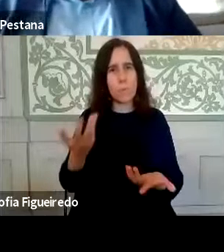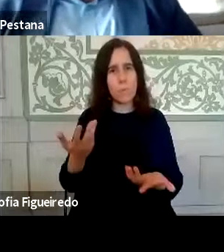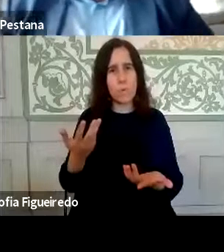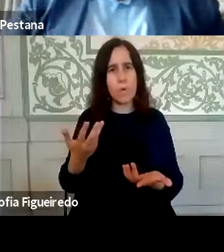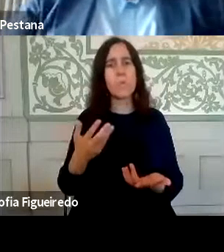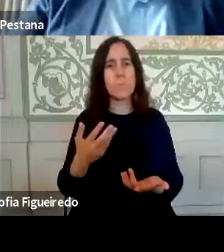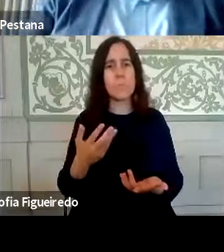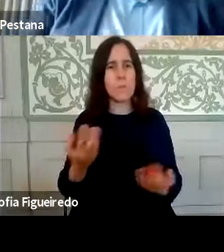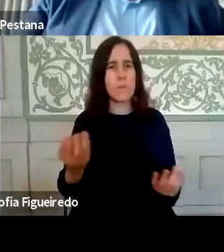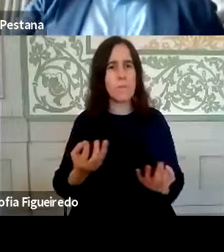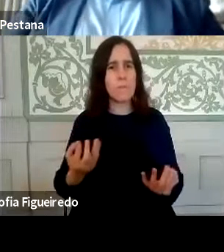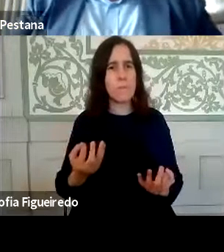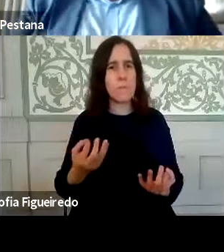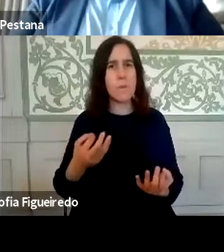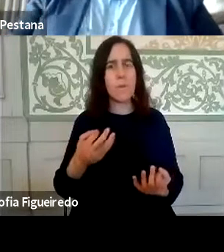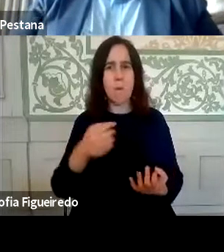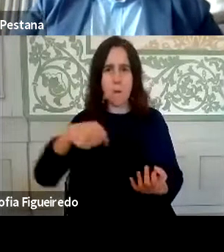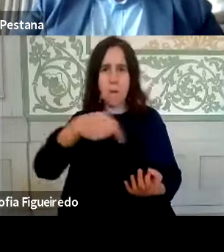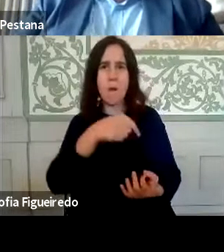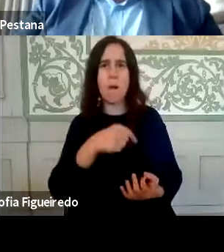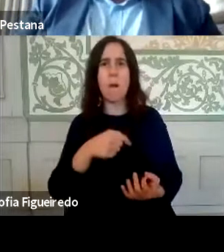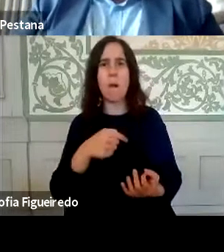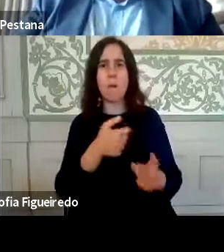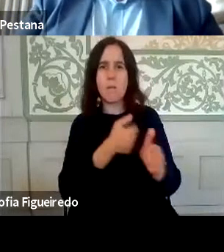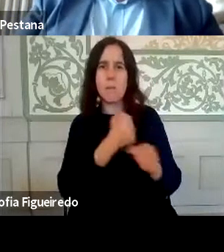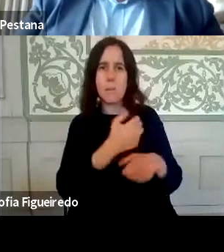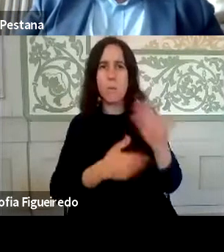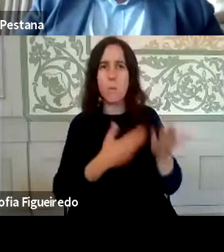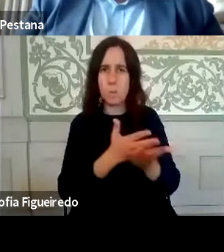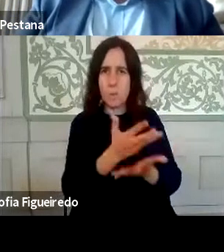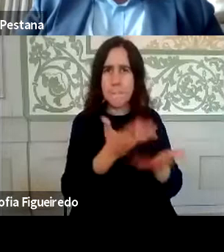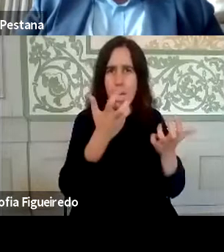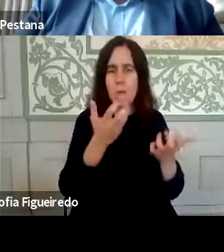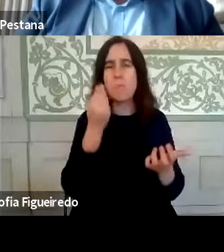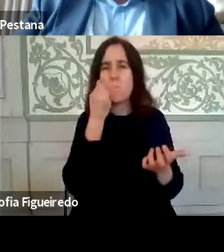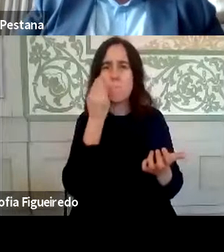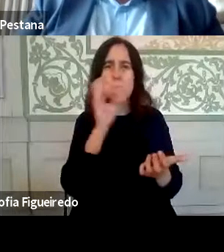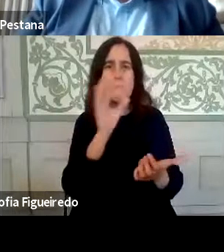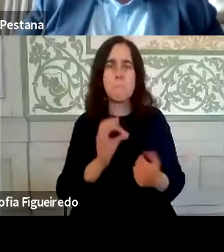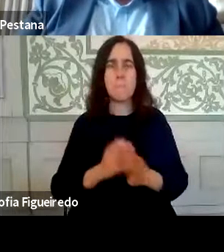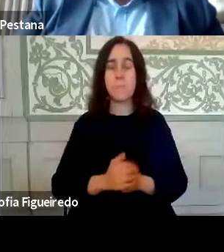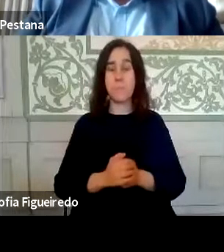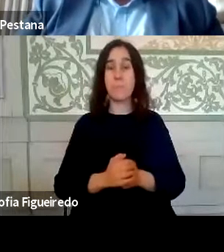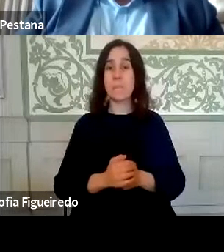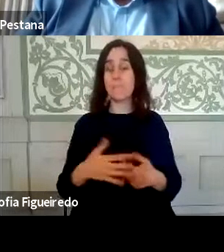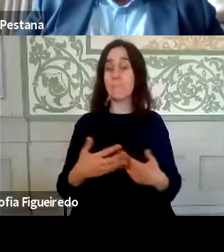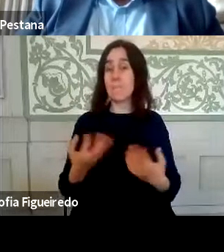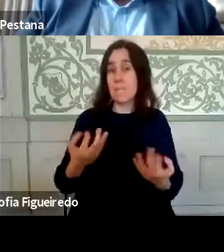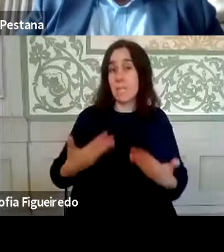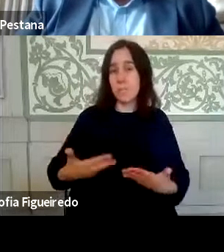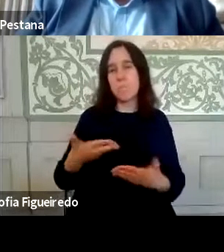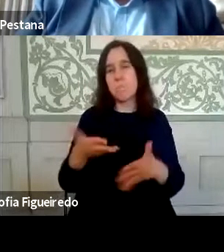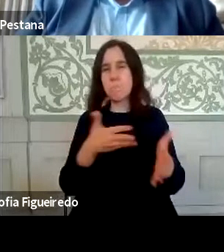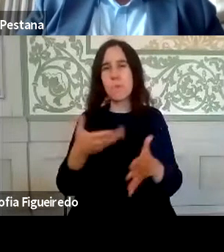de importância ou se importariam de continuar a trabalhar no sistema teletrabalho? Sim. Nós temos neste momento cerca de mais de 90% das pessoas em